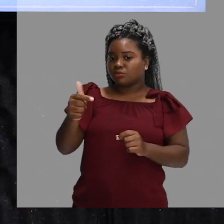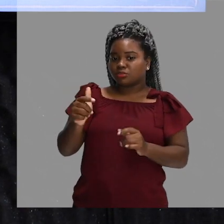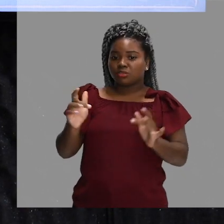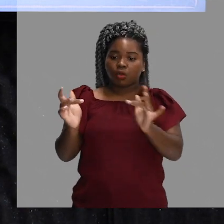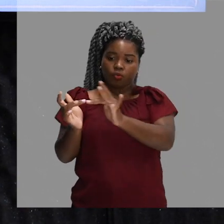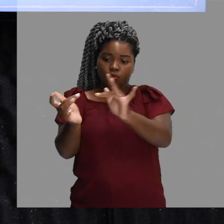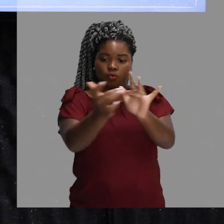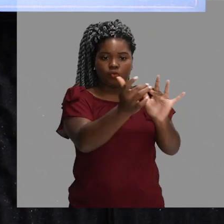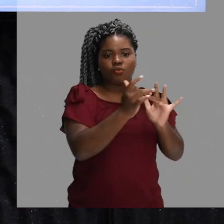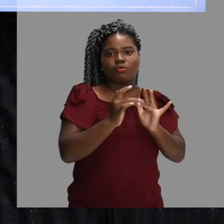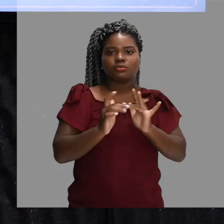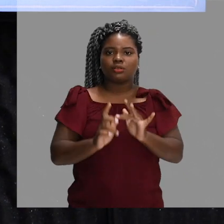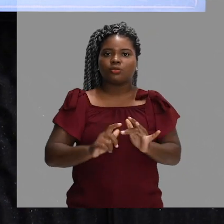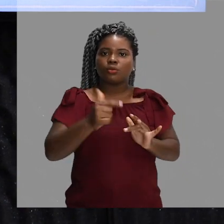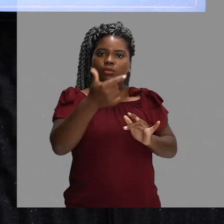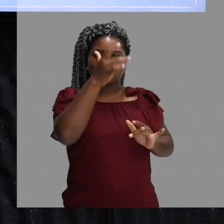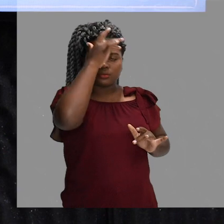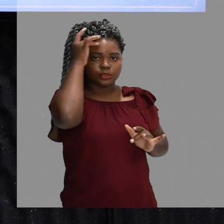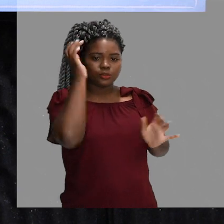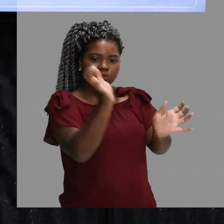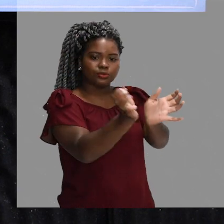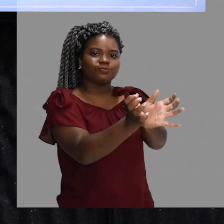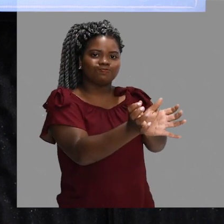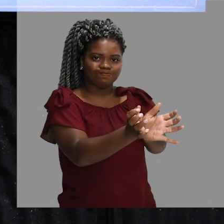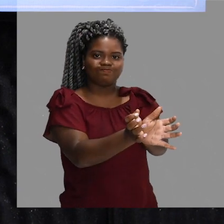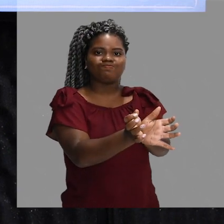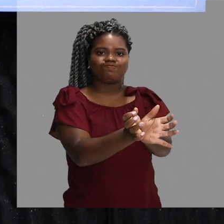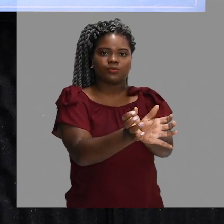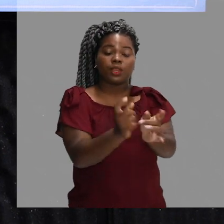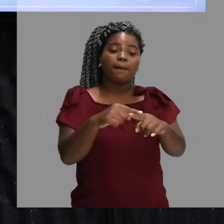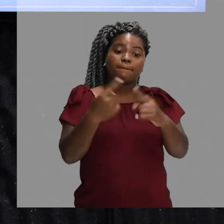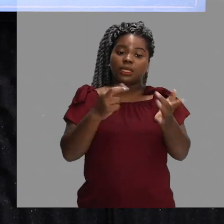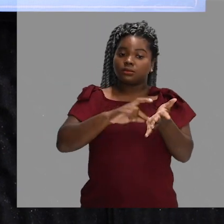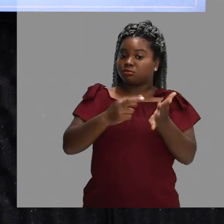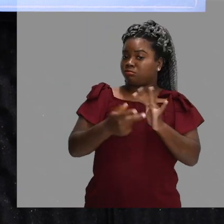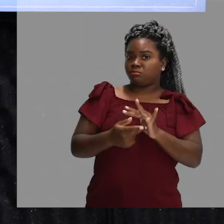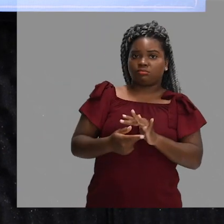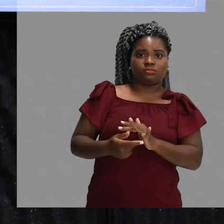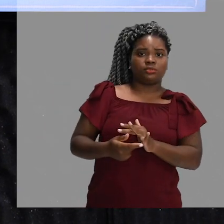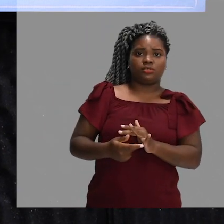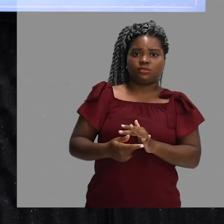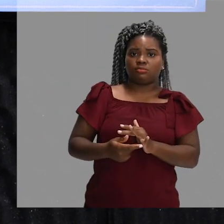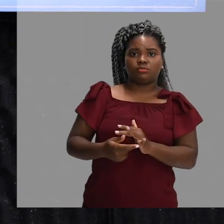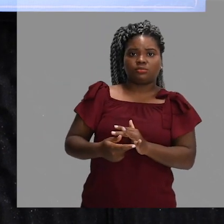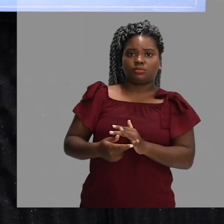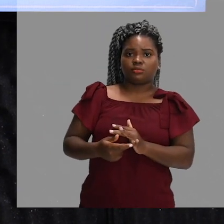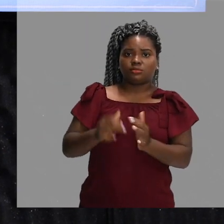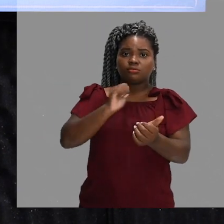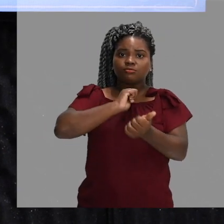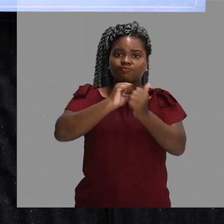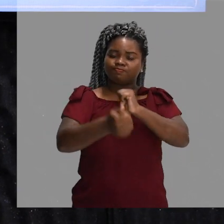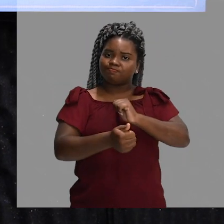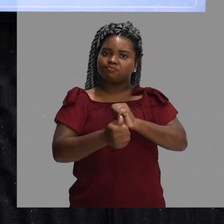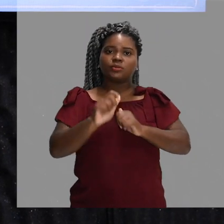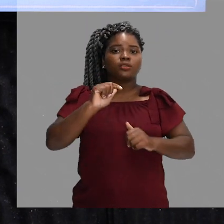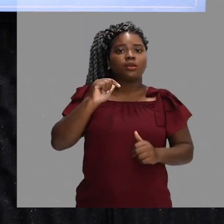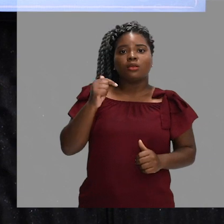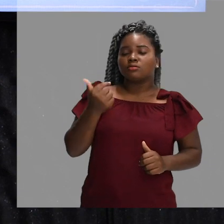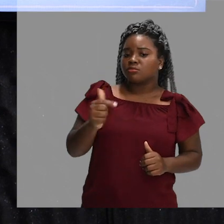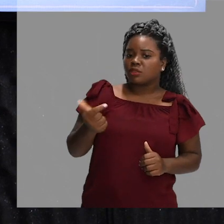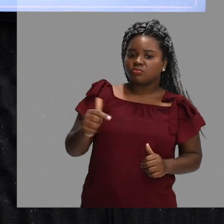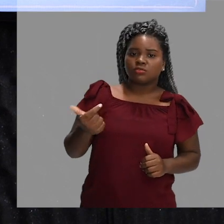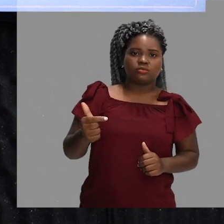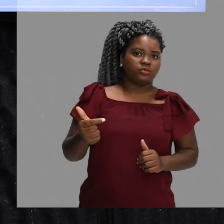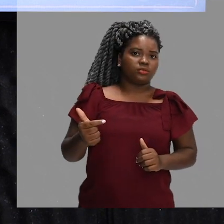contato entre os atletas. Isso não significa que o esporte não teria o quê? Algumas sanções disciplinares.